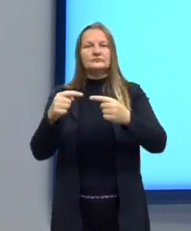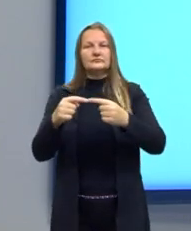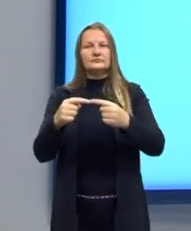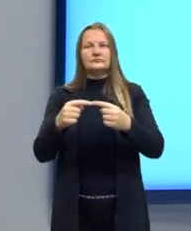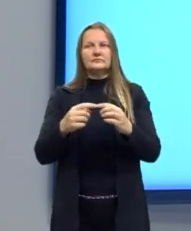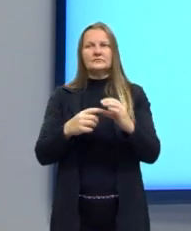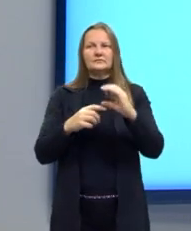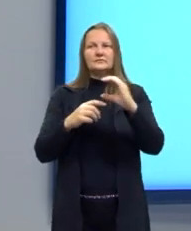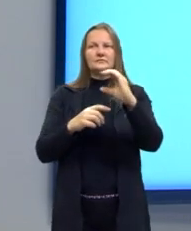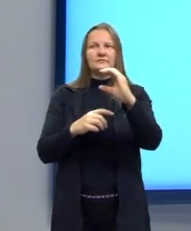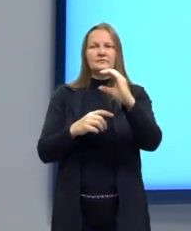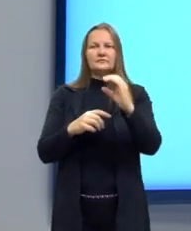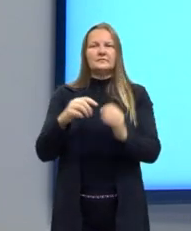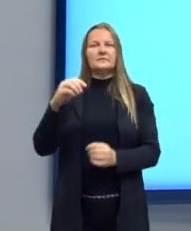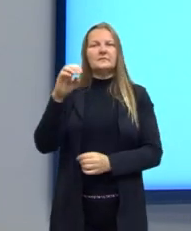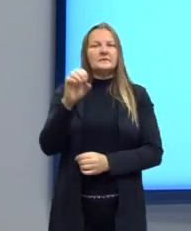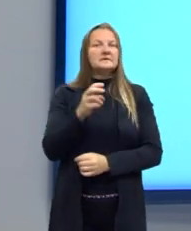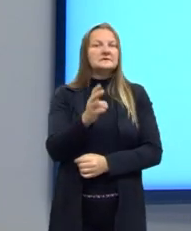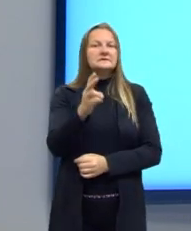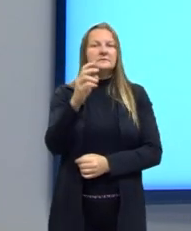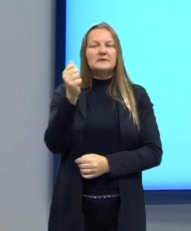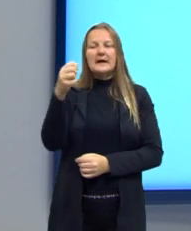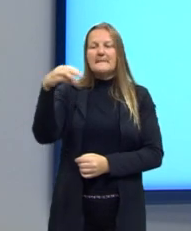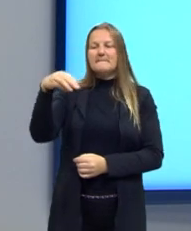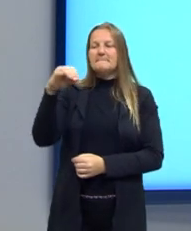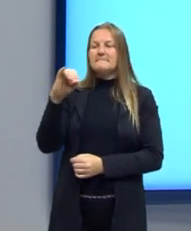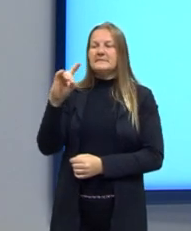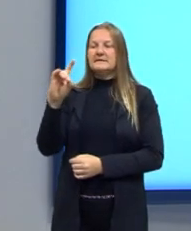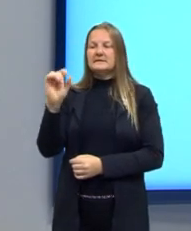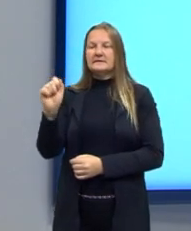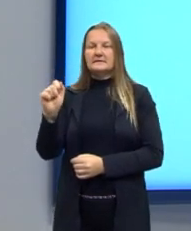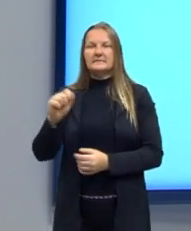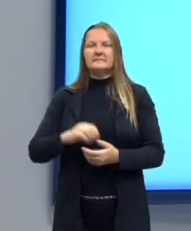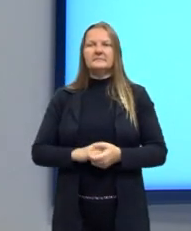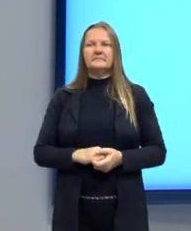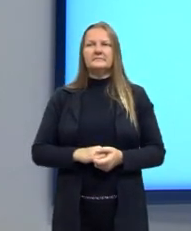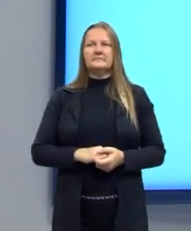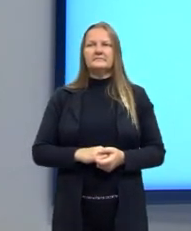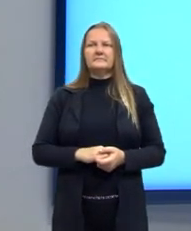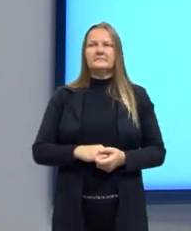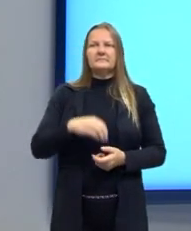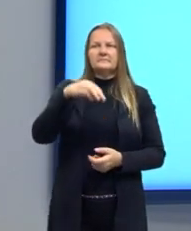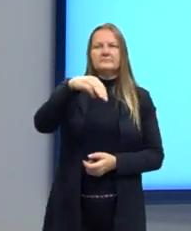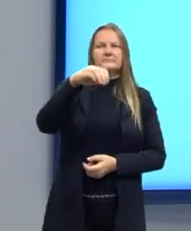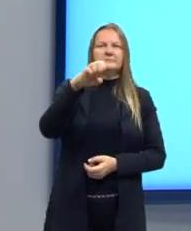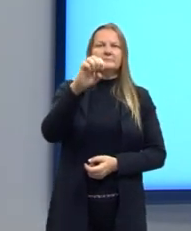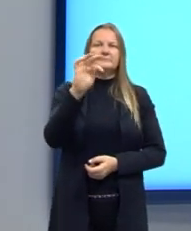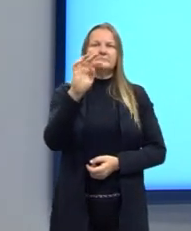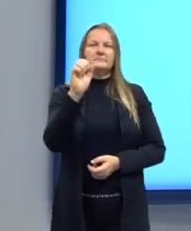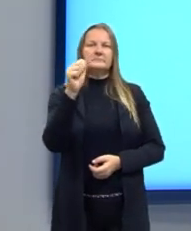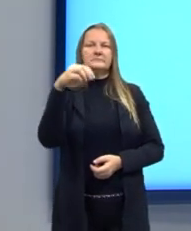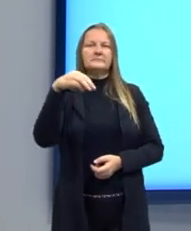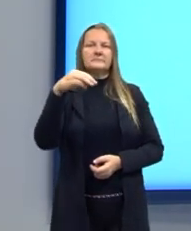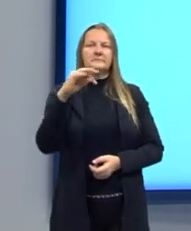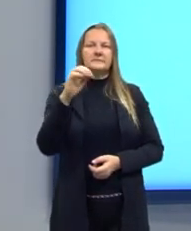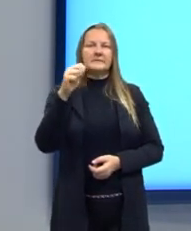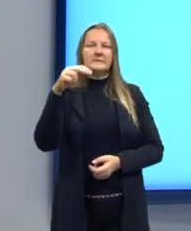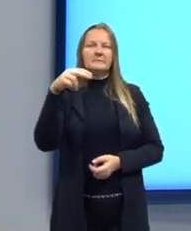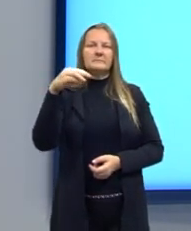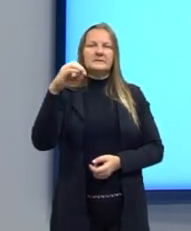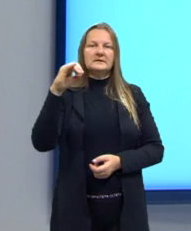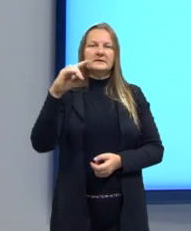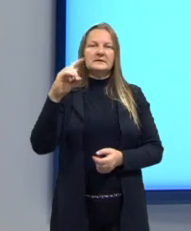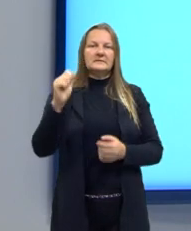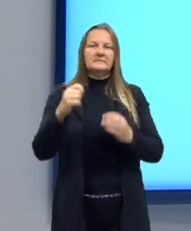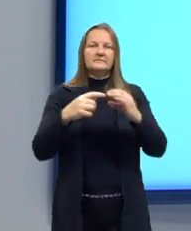ligação dupla. Terminação amida. Então, metanamida. Perfeito, simples, né? Quando